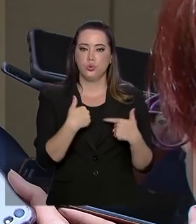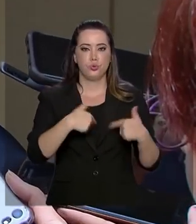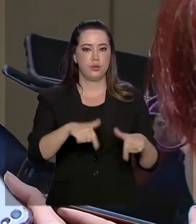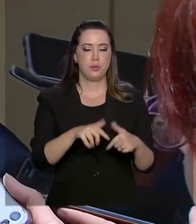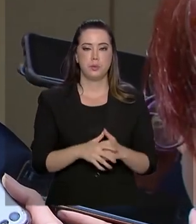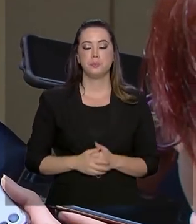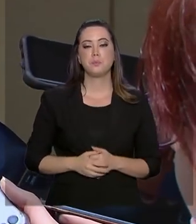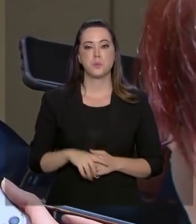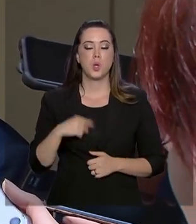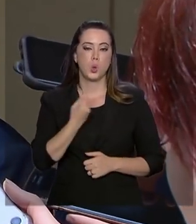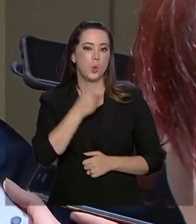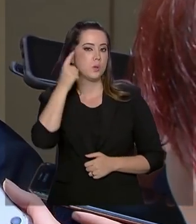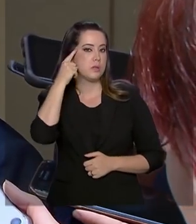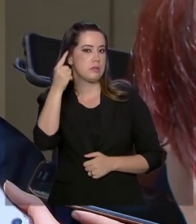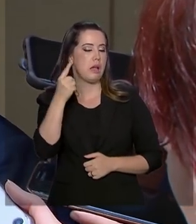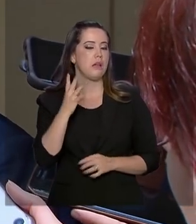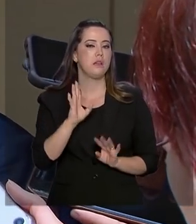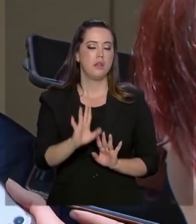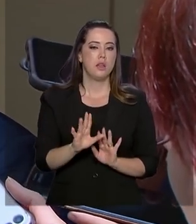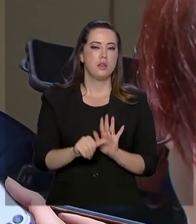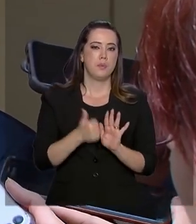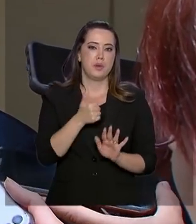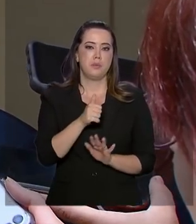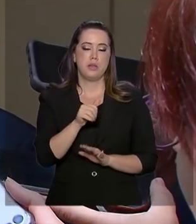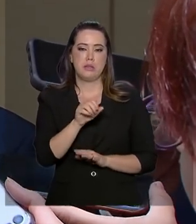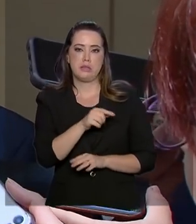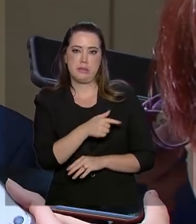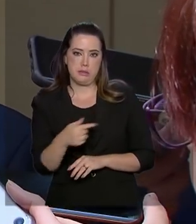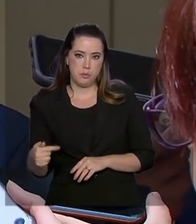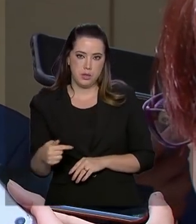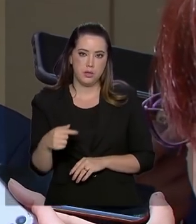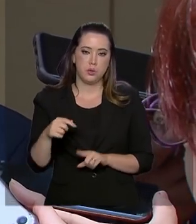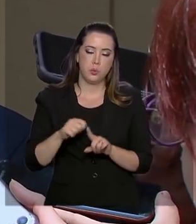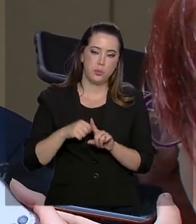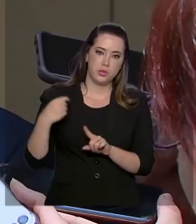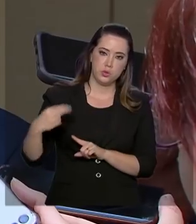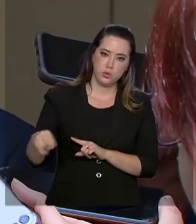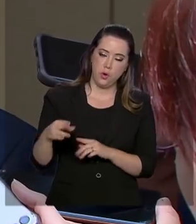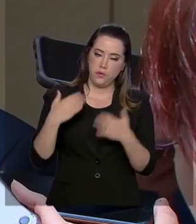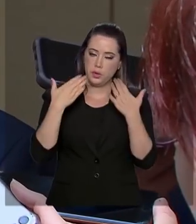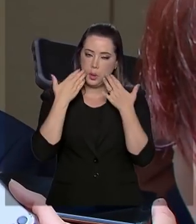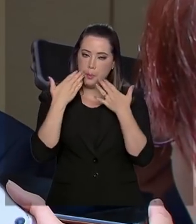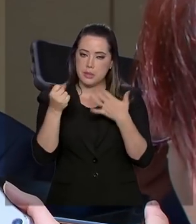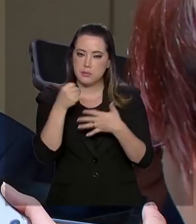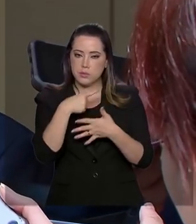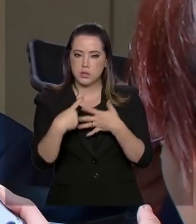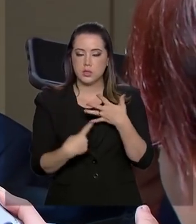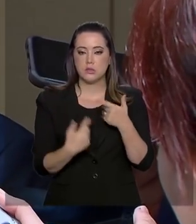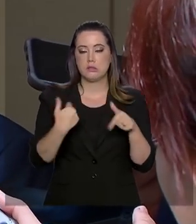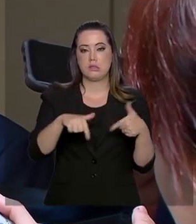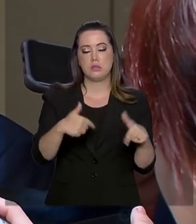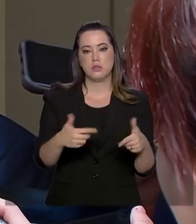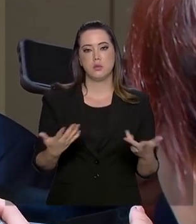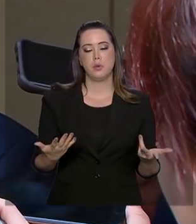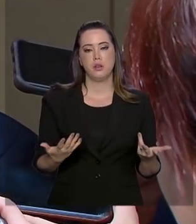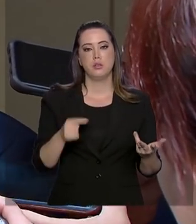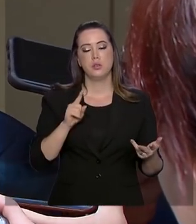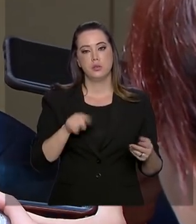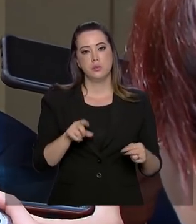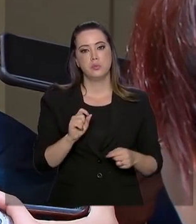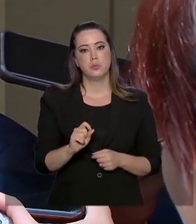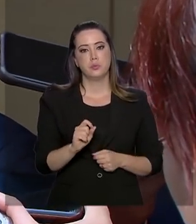trabalho. Então, a nossa ideia é, na primeira semana de novembro, apresentar algumas ações na área de emprego para